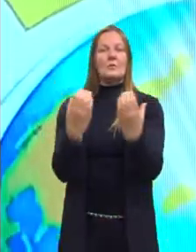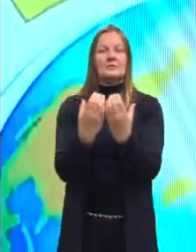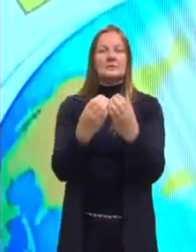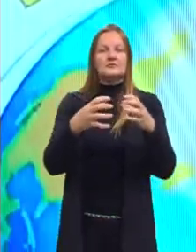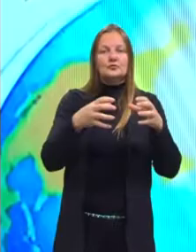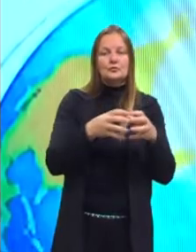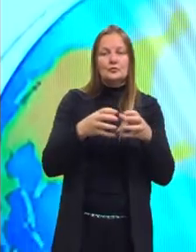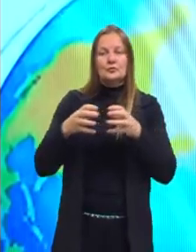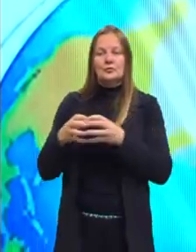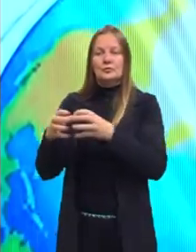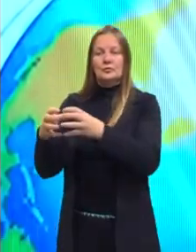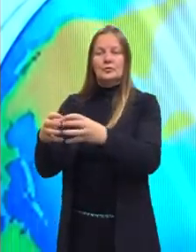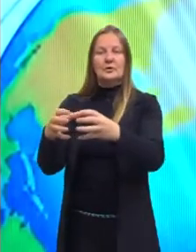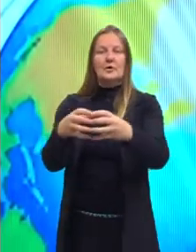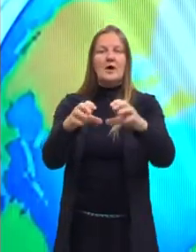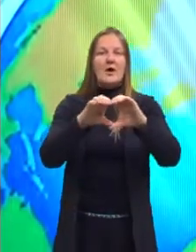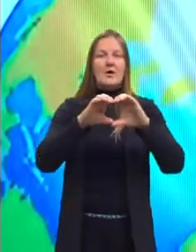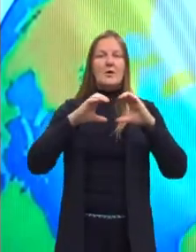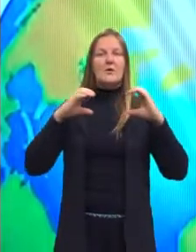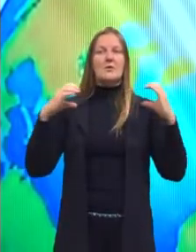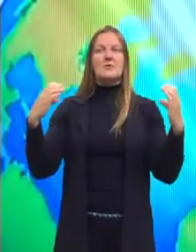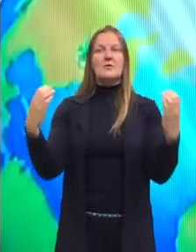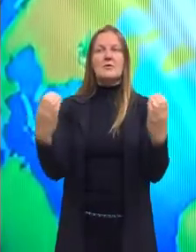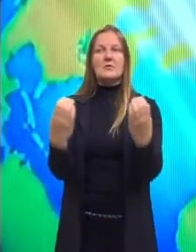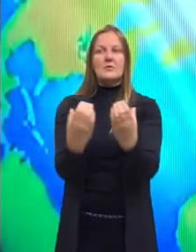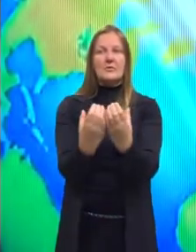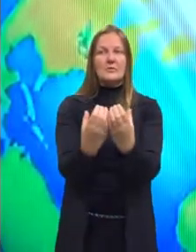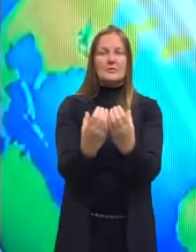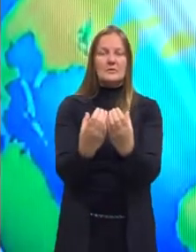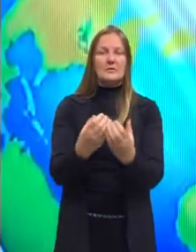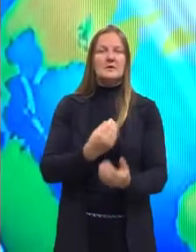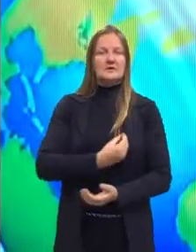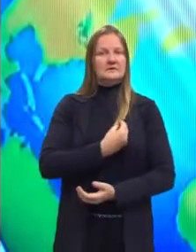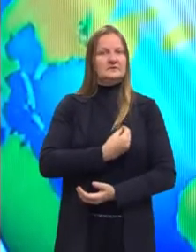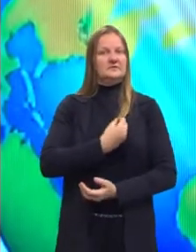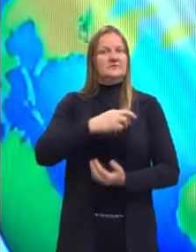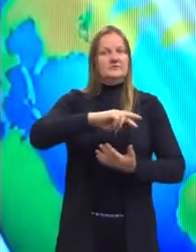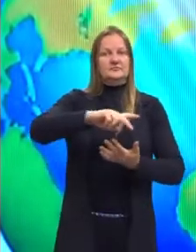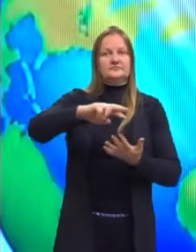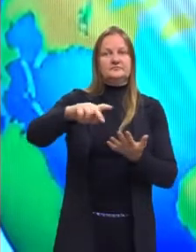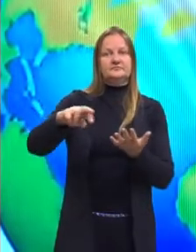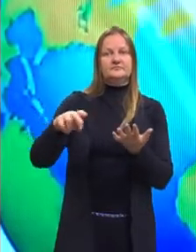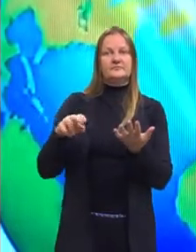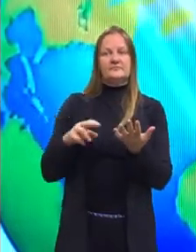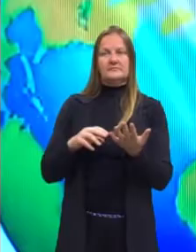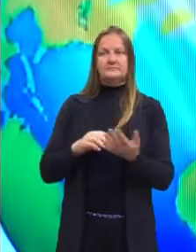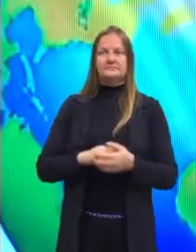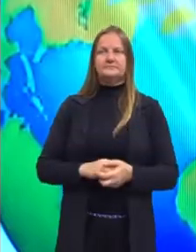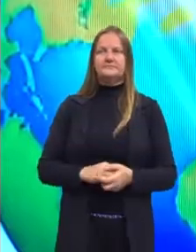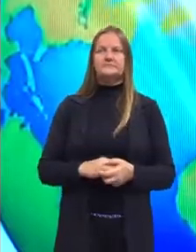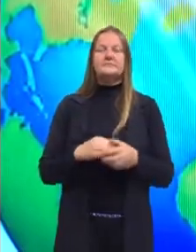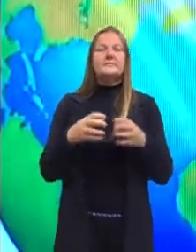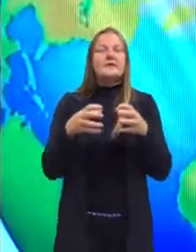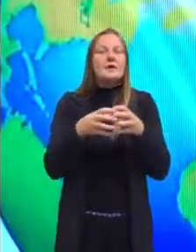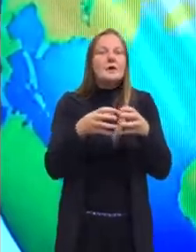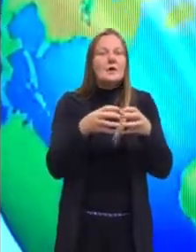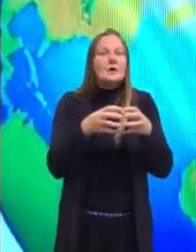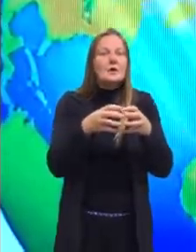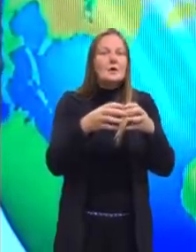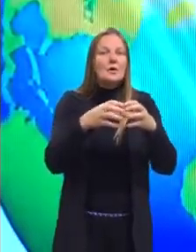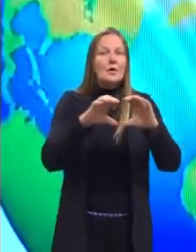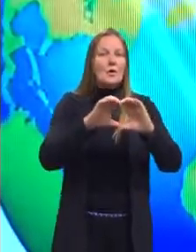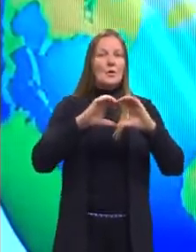Ó, várias espécies diferentes. Várias populações de espécies diferentes. Aí, eu pego essa